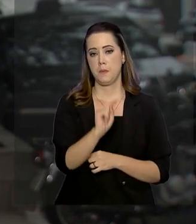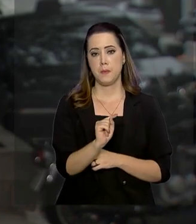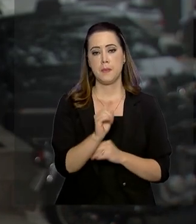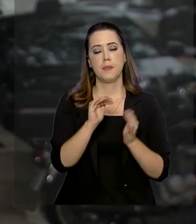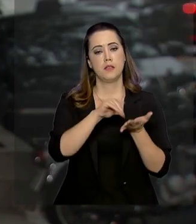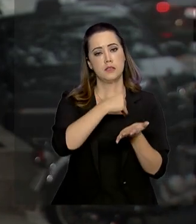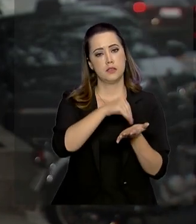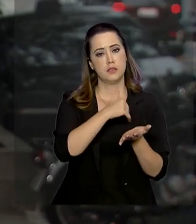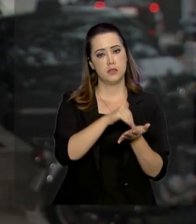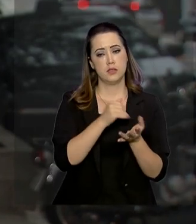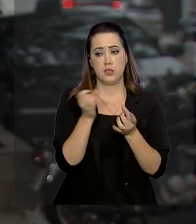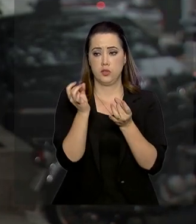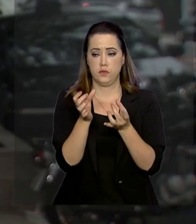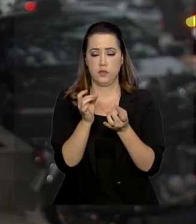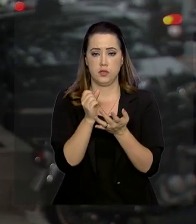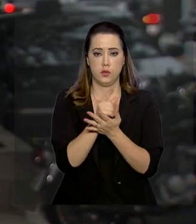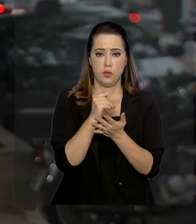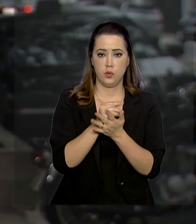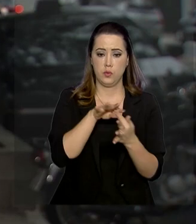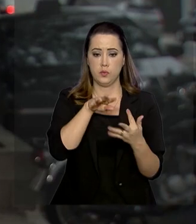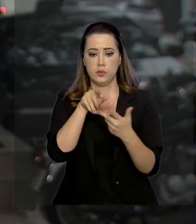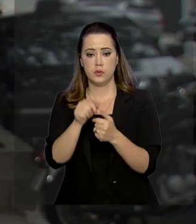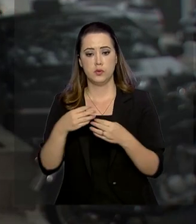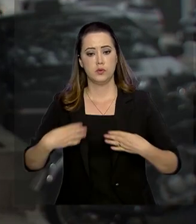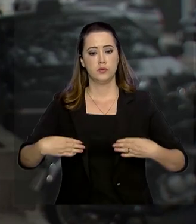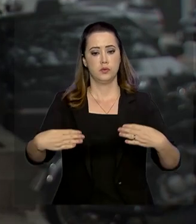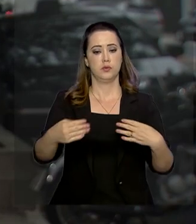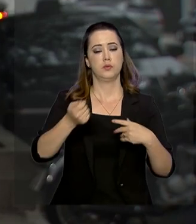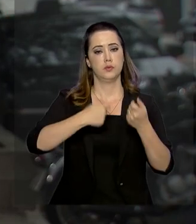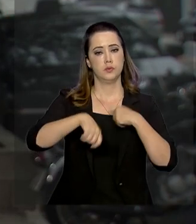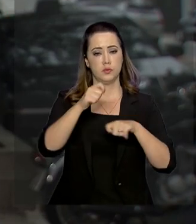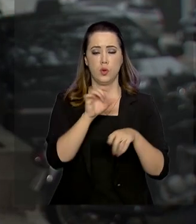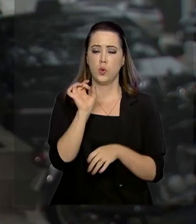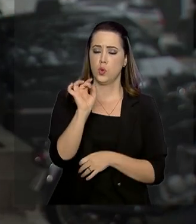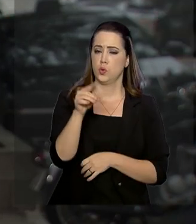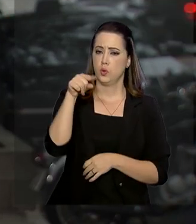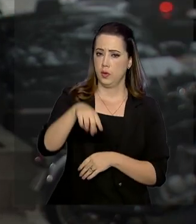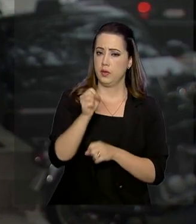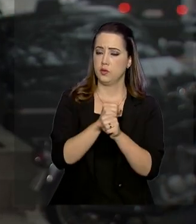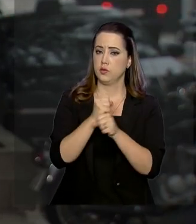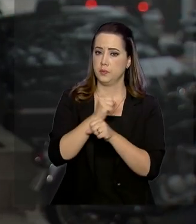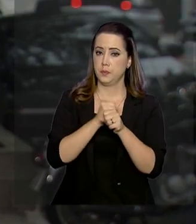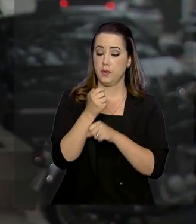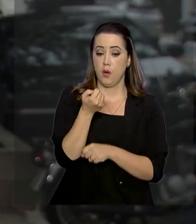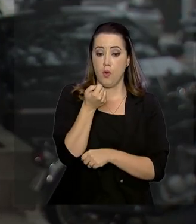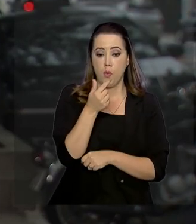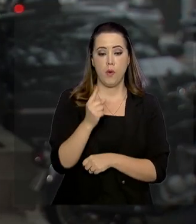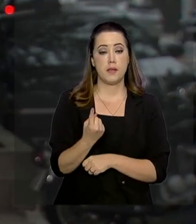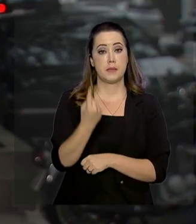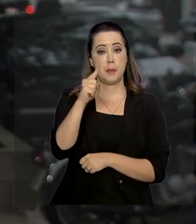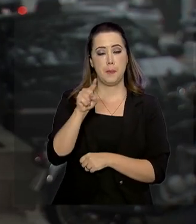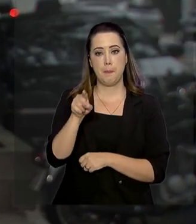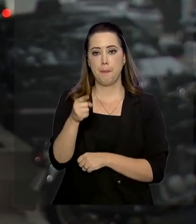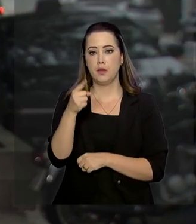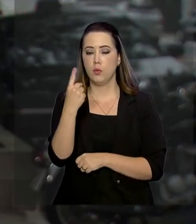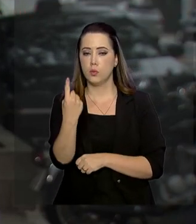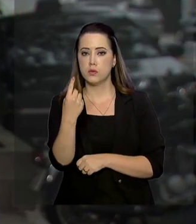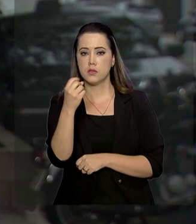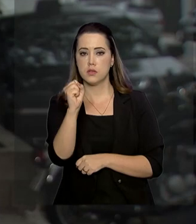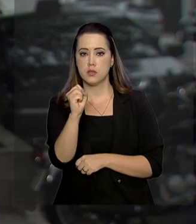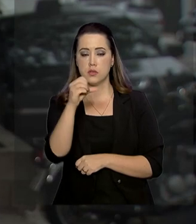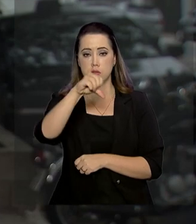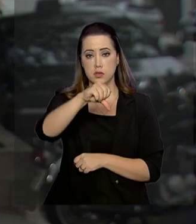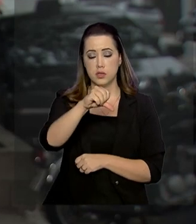Comércio Exterior e Assuntos Internacionais do Ministério da Economia, somente neste ano, quase 1.200 itens